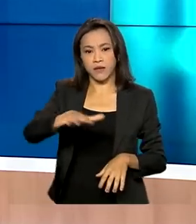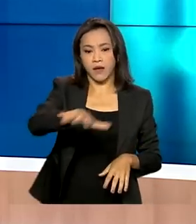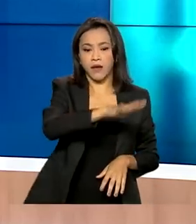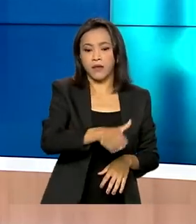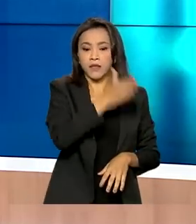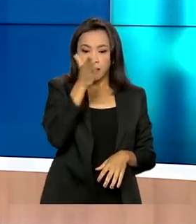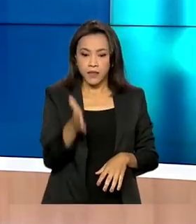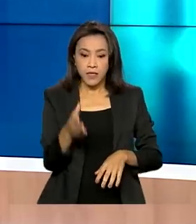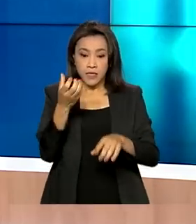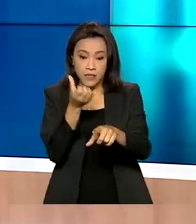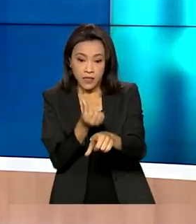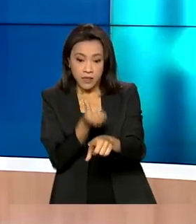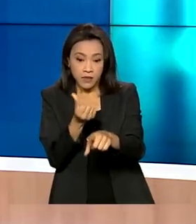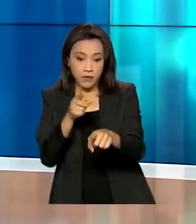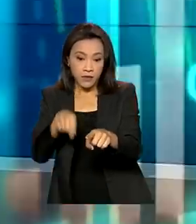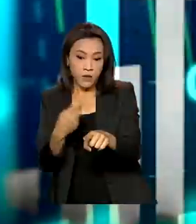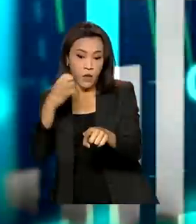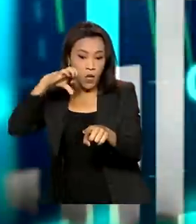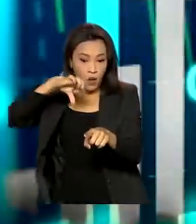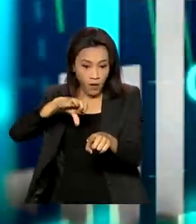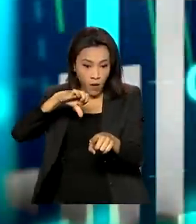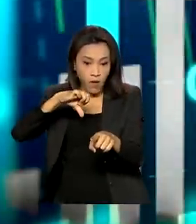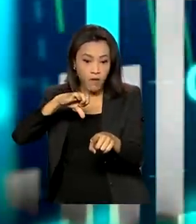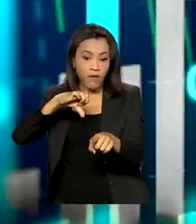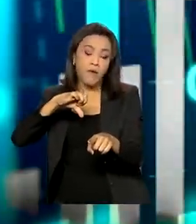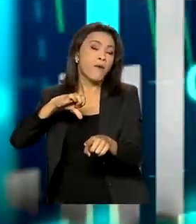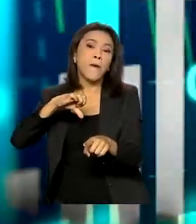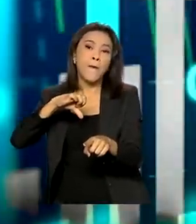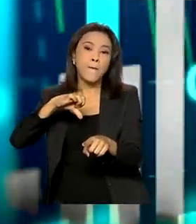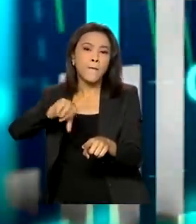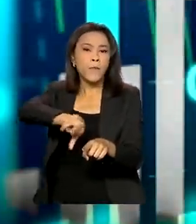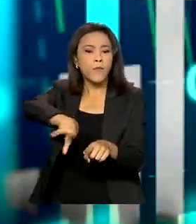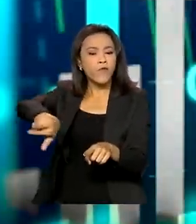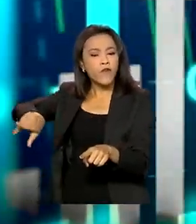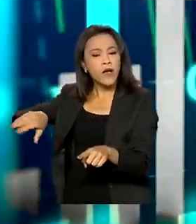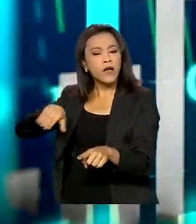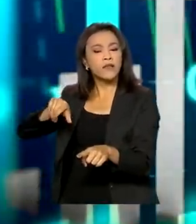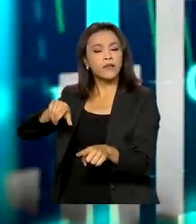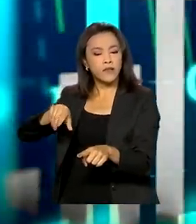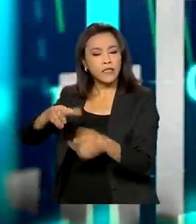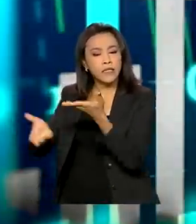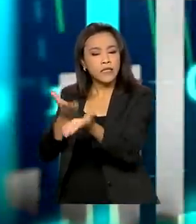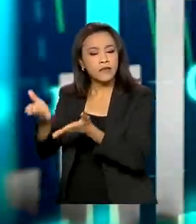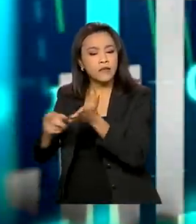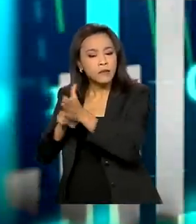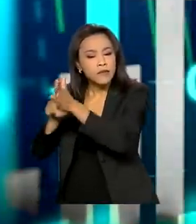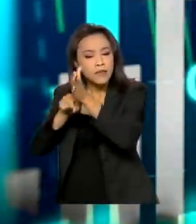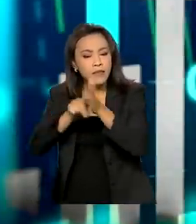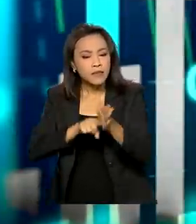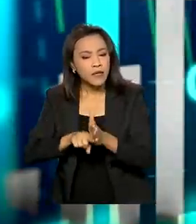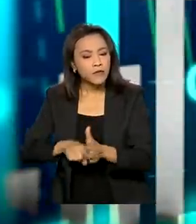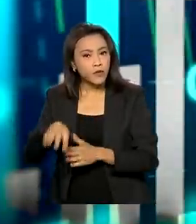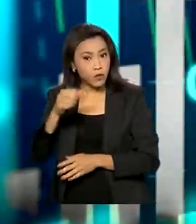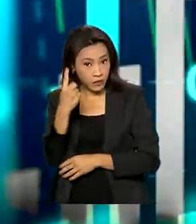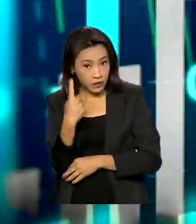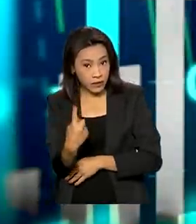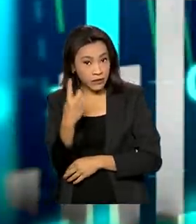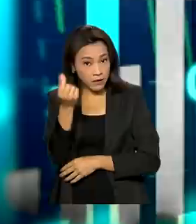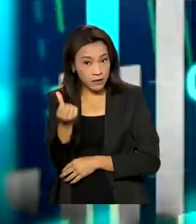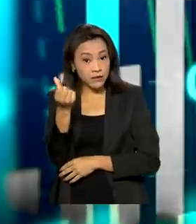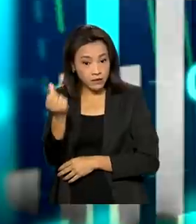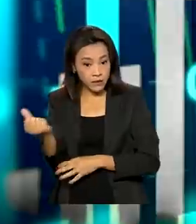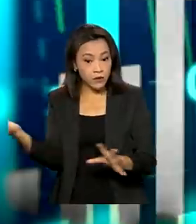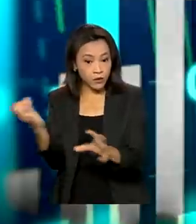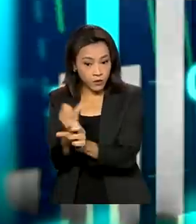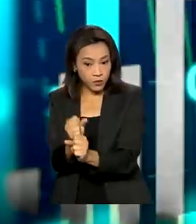,9% dos diversos tipos de serviços pesquisados, que são 166% em total, dois